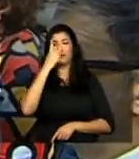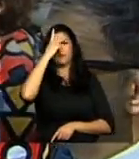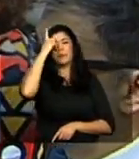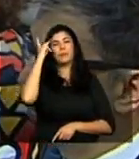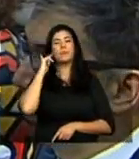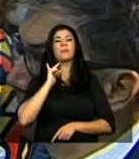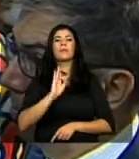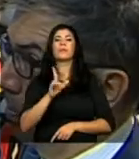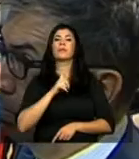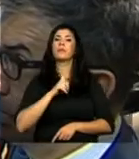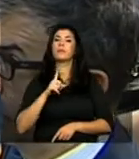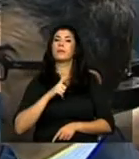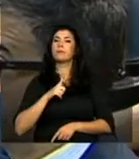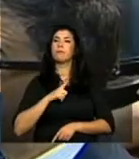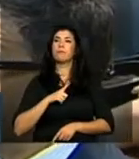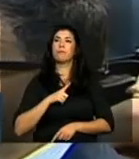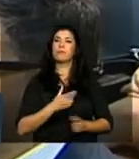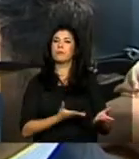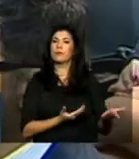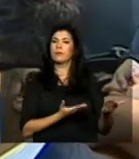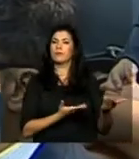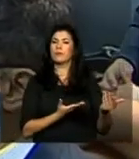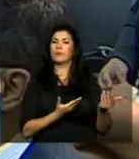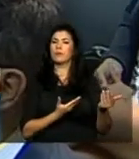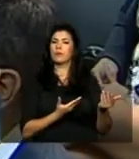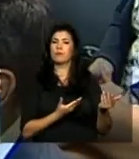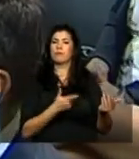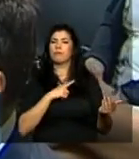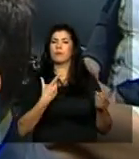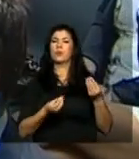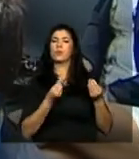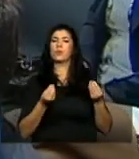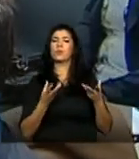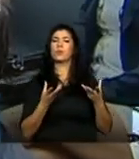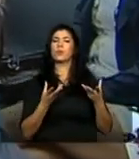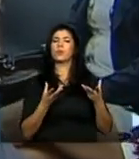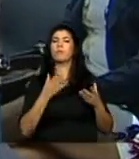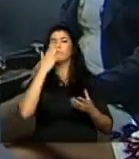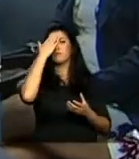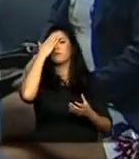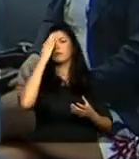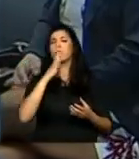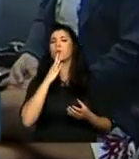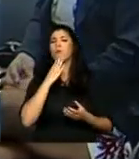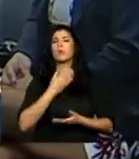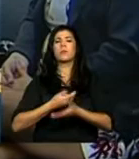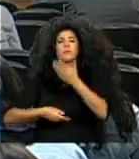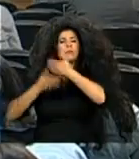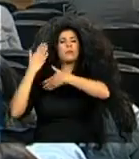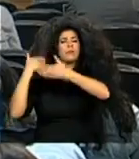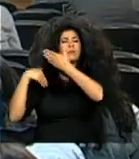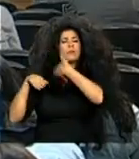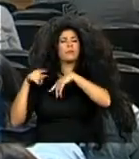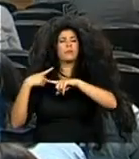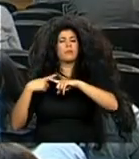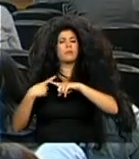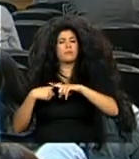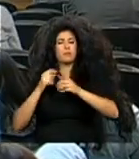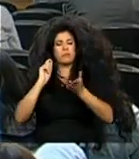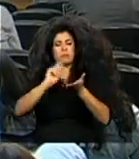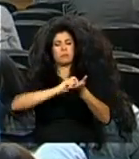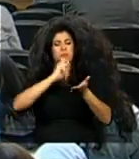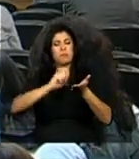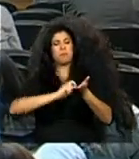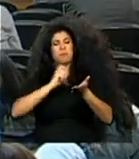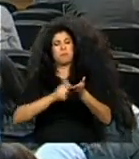como muitos jovens hoje que não teriam como saber o que aconteceu se não por meio dos registros